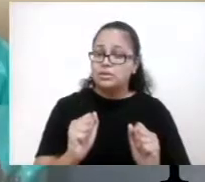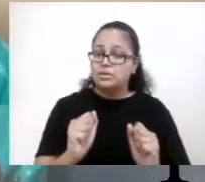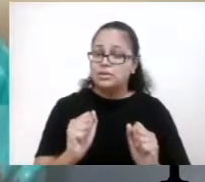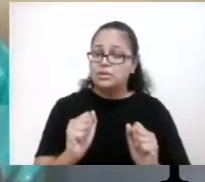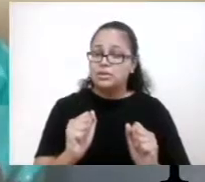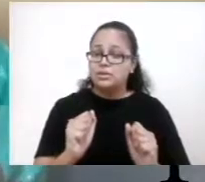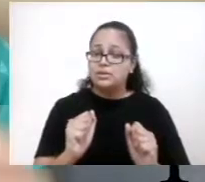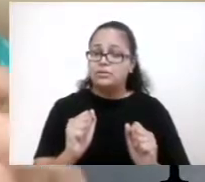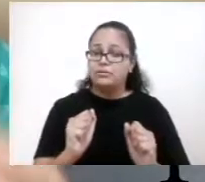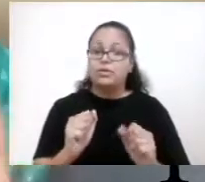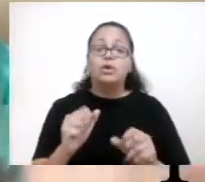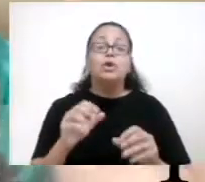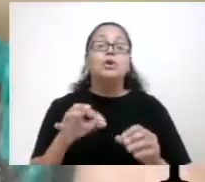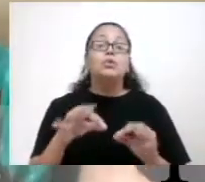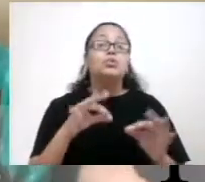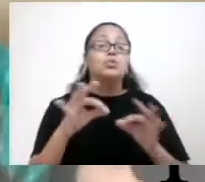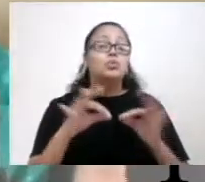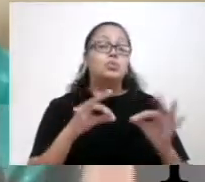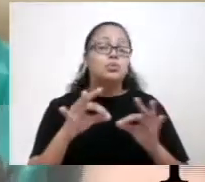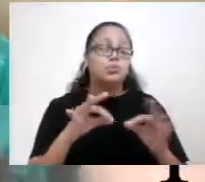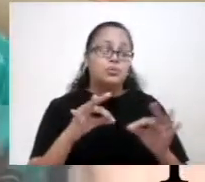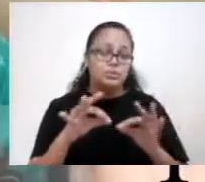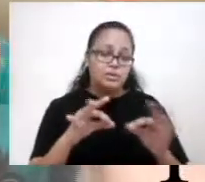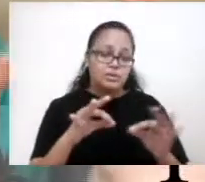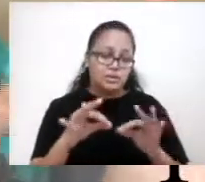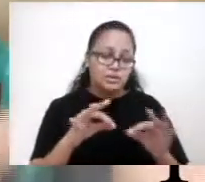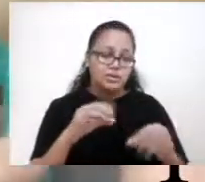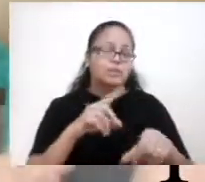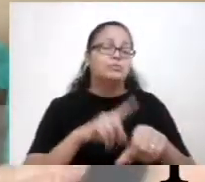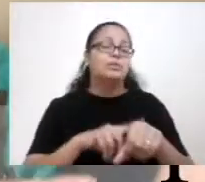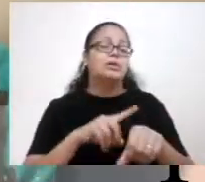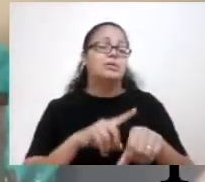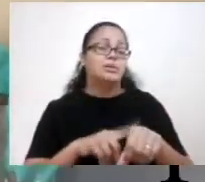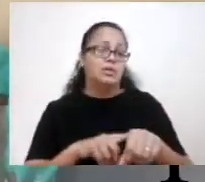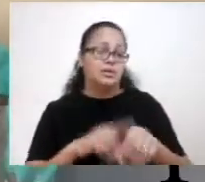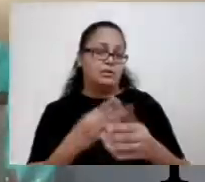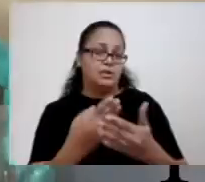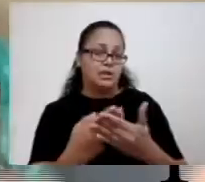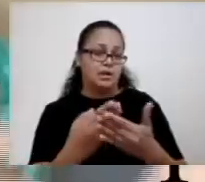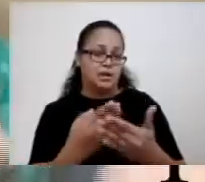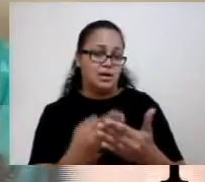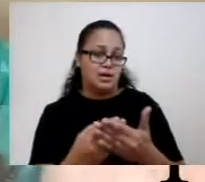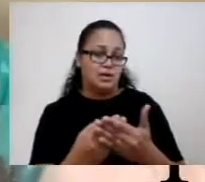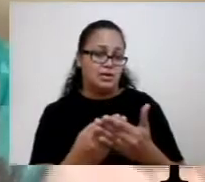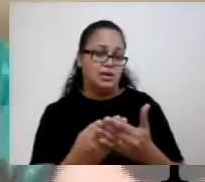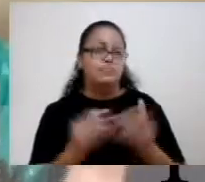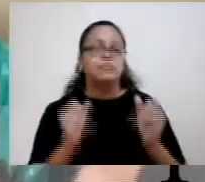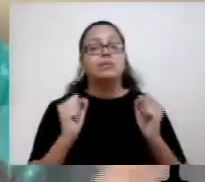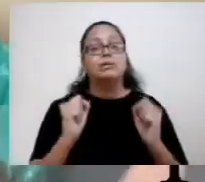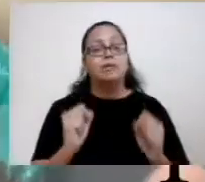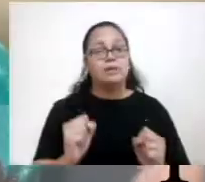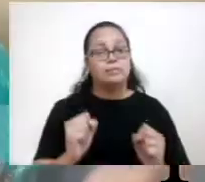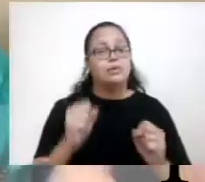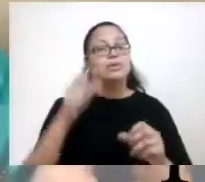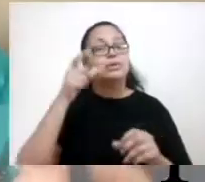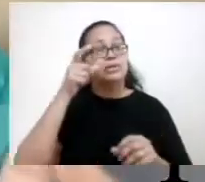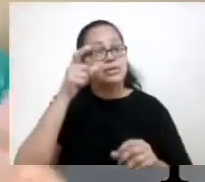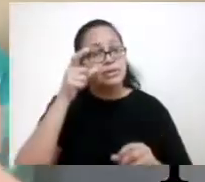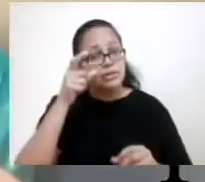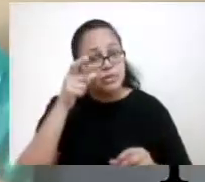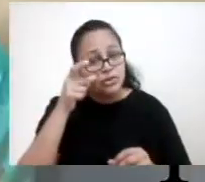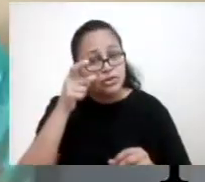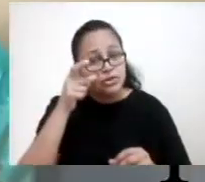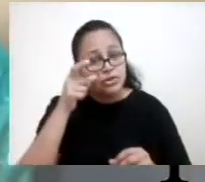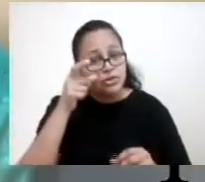deixando tudo organizado para o horário da aula, para que ele possa assistir, para que ele